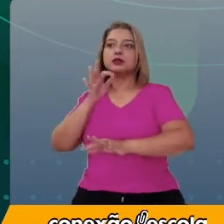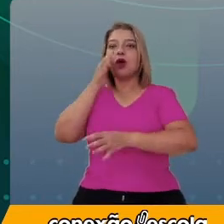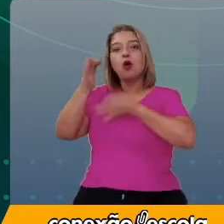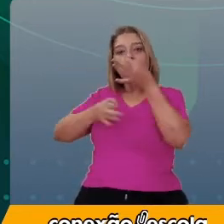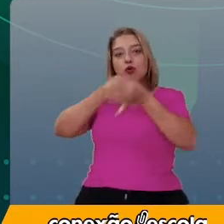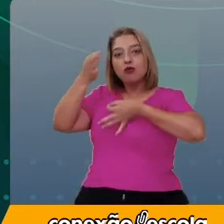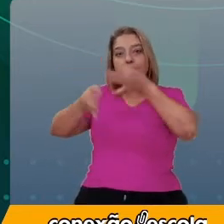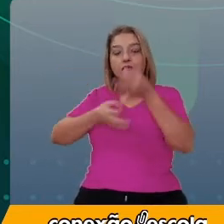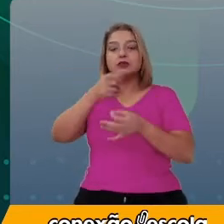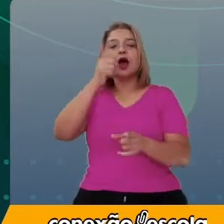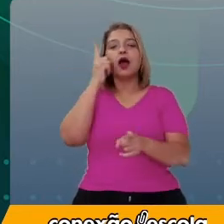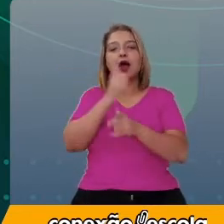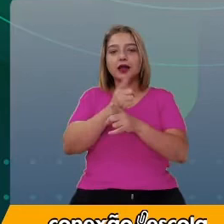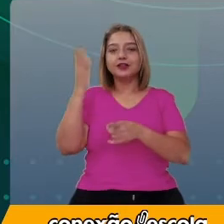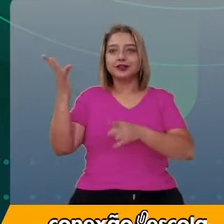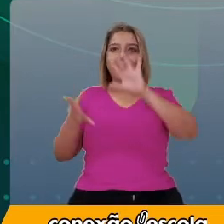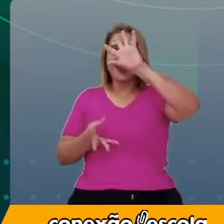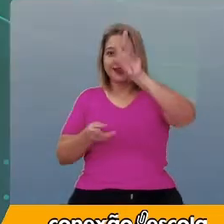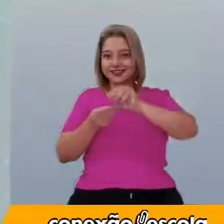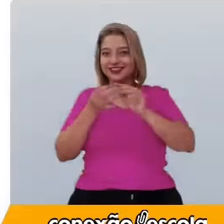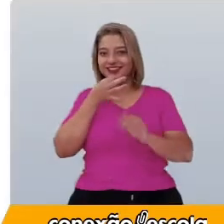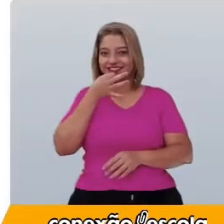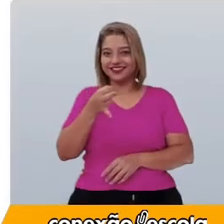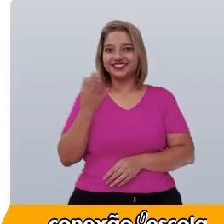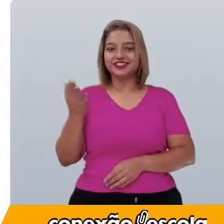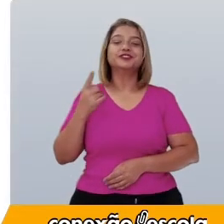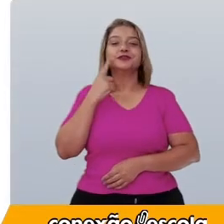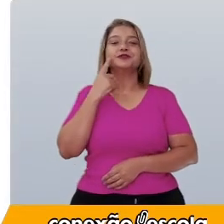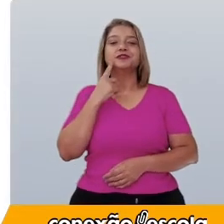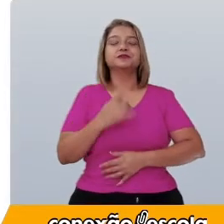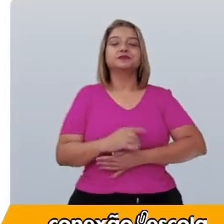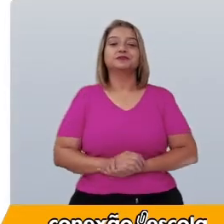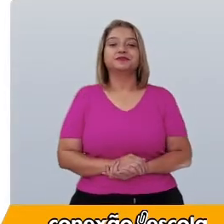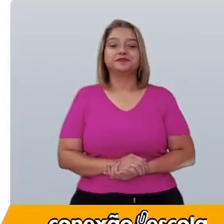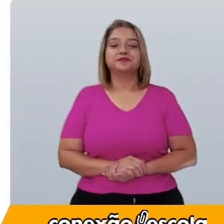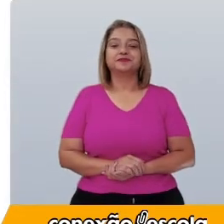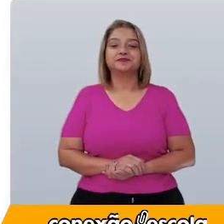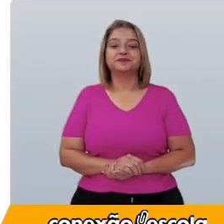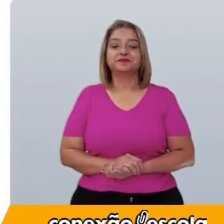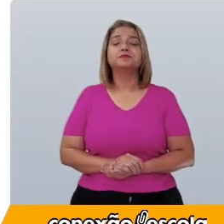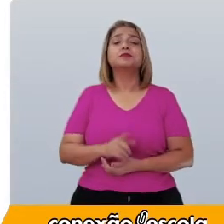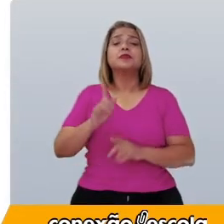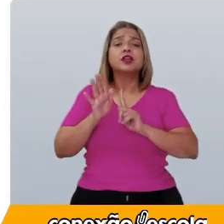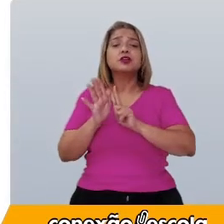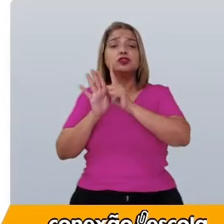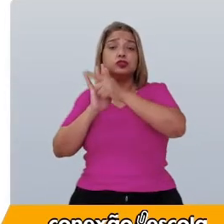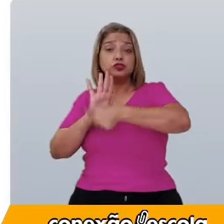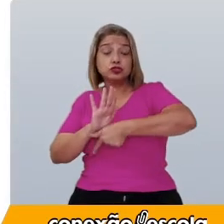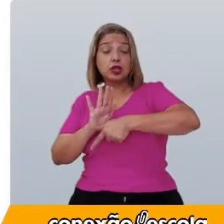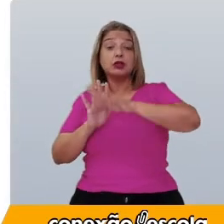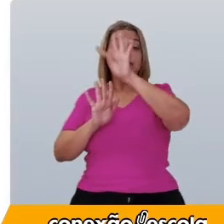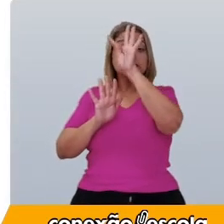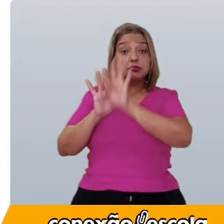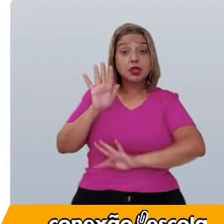vamos localizar aí a resenha crítica. Olha só! Gêneros textuais